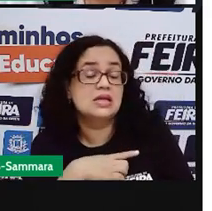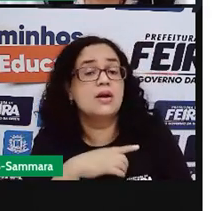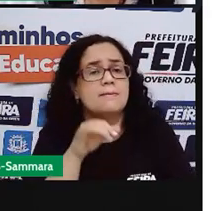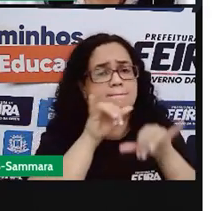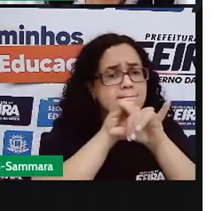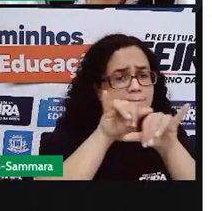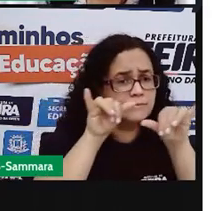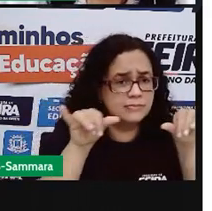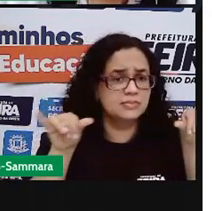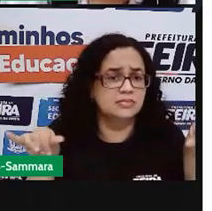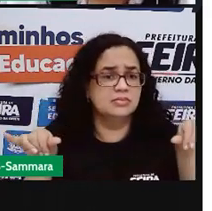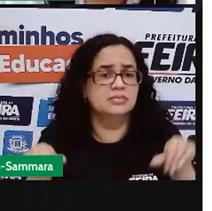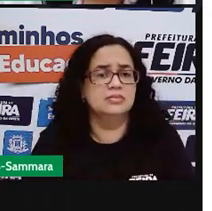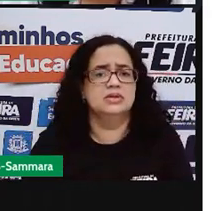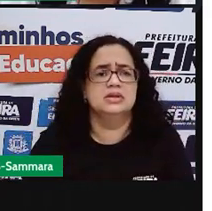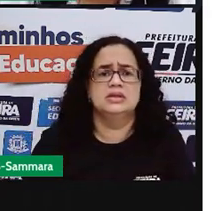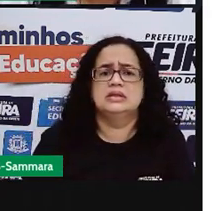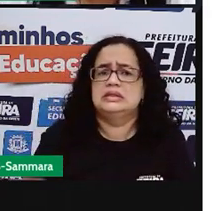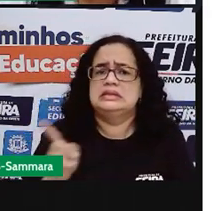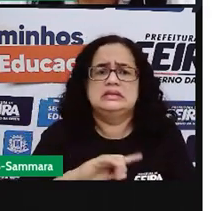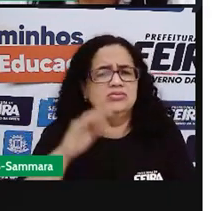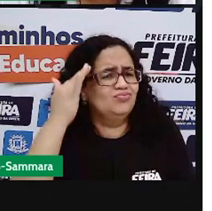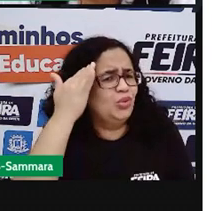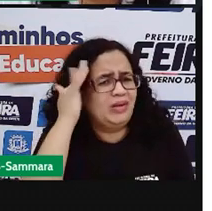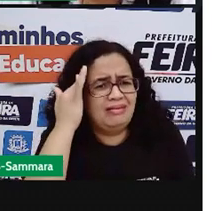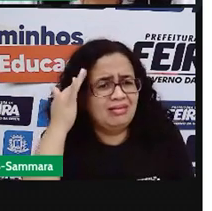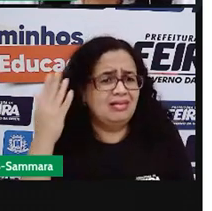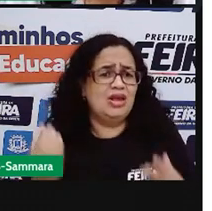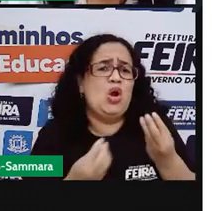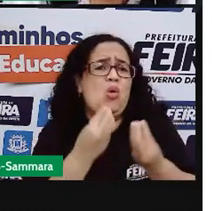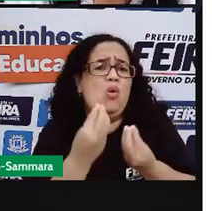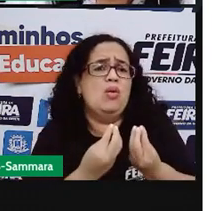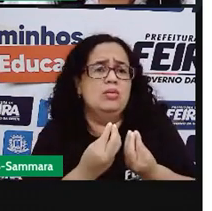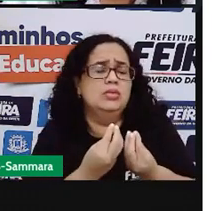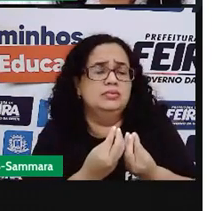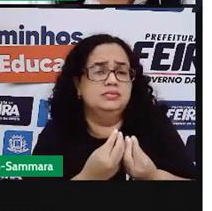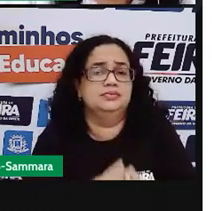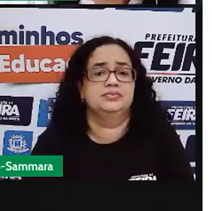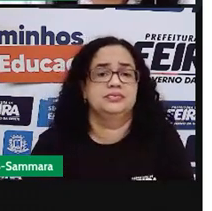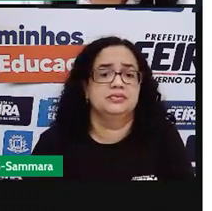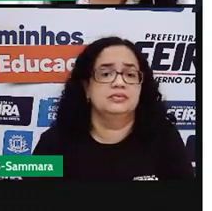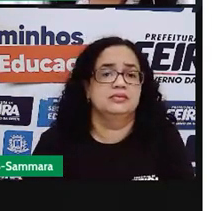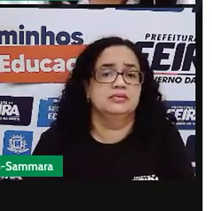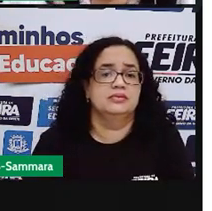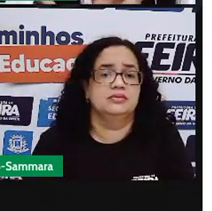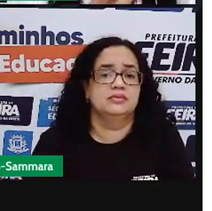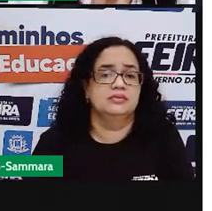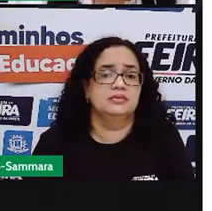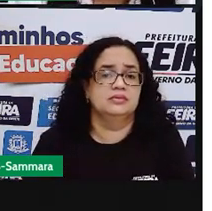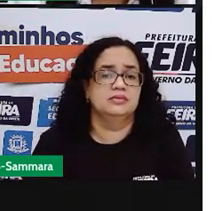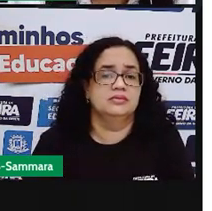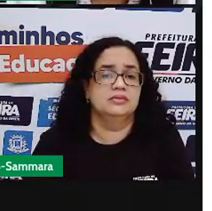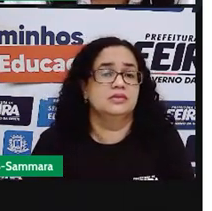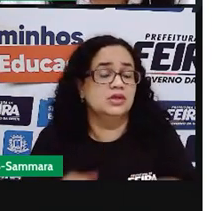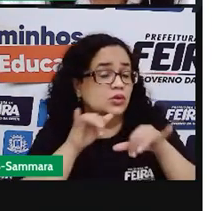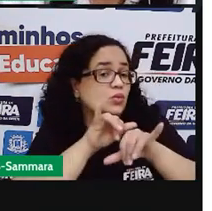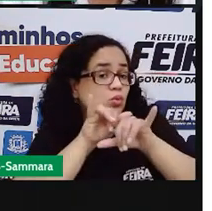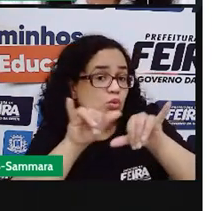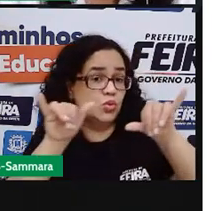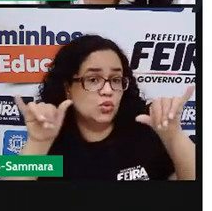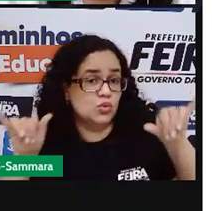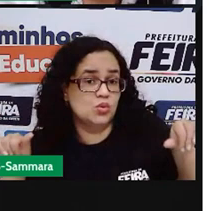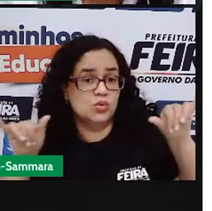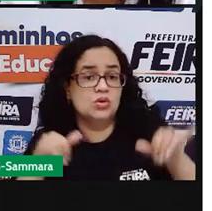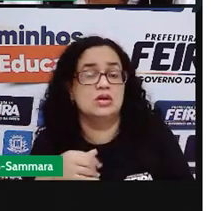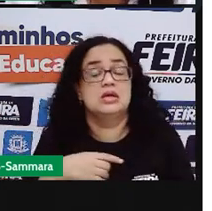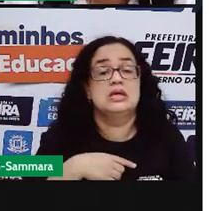a gente não iria entender o que o publicitário, o